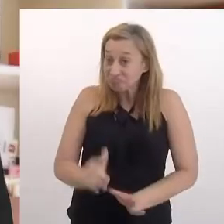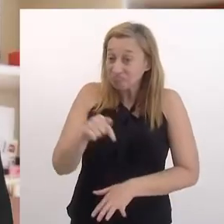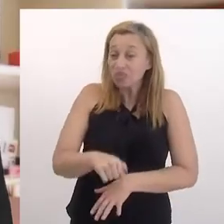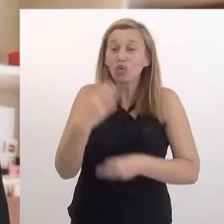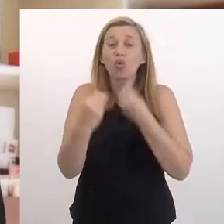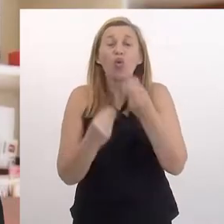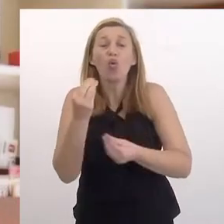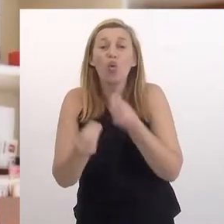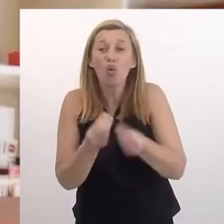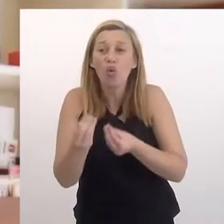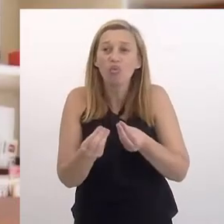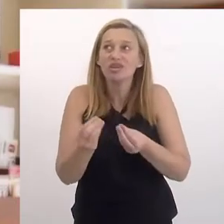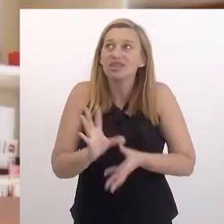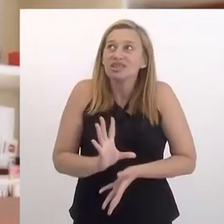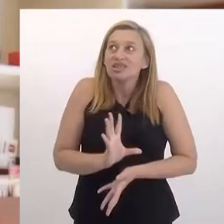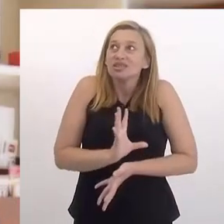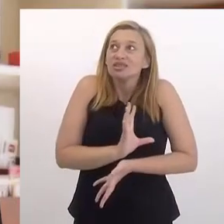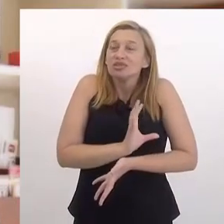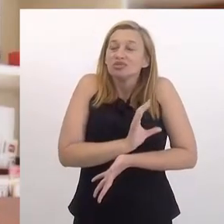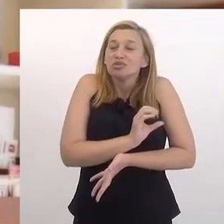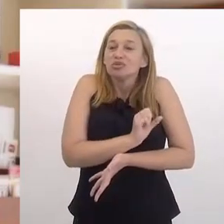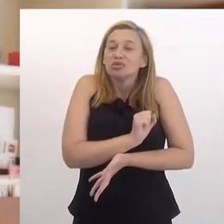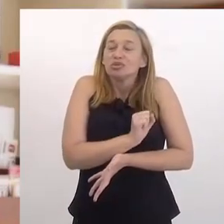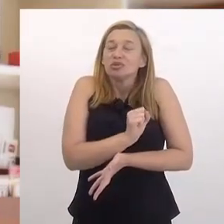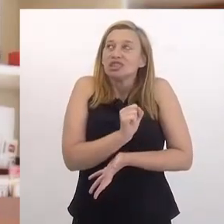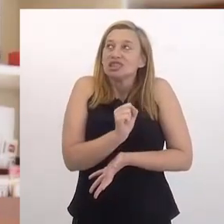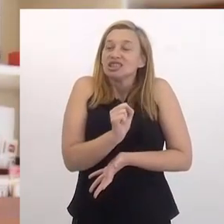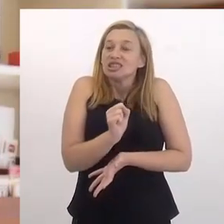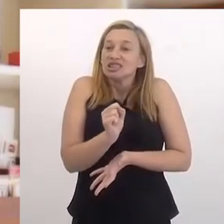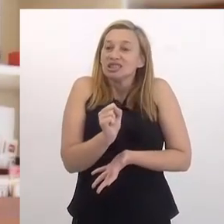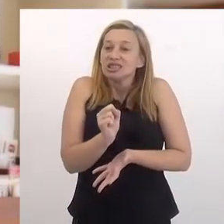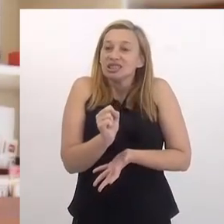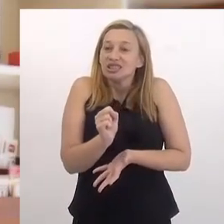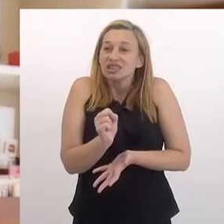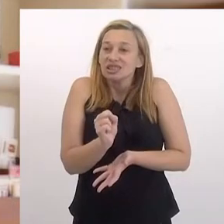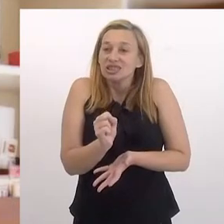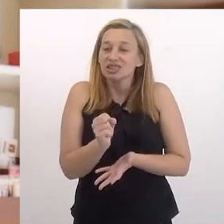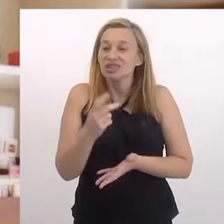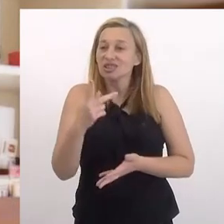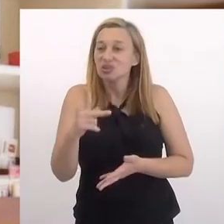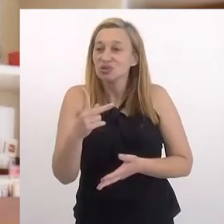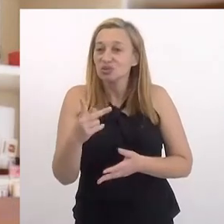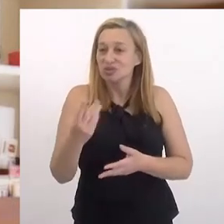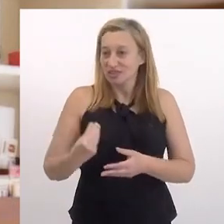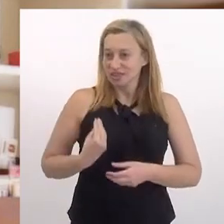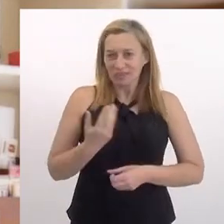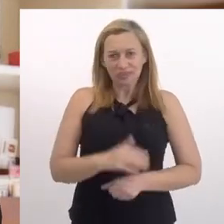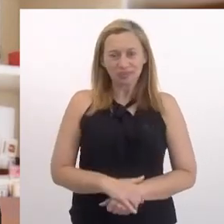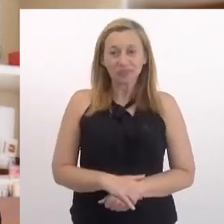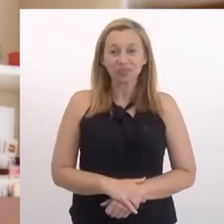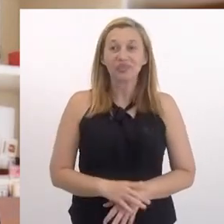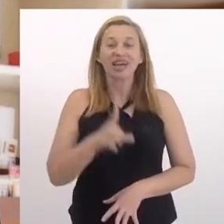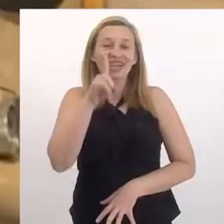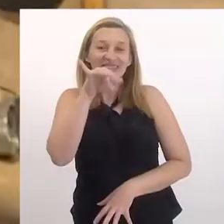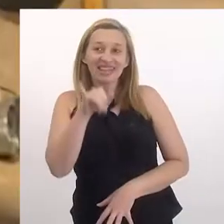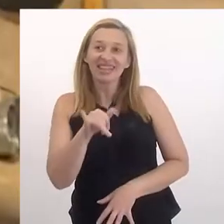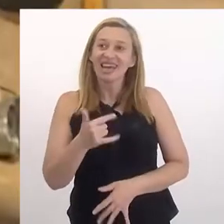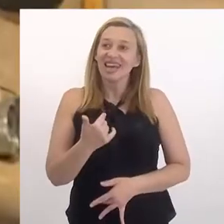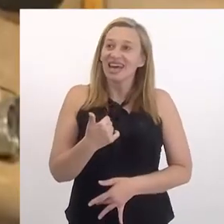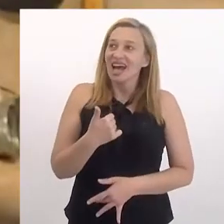mas como é que surge essa paixão que está tão ali presente na tua obra? Olha, Dani,